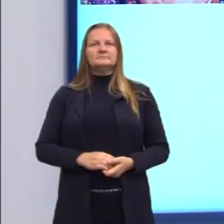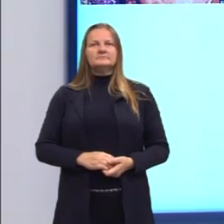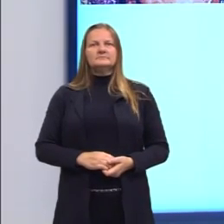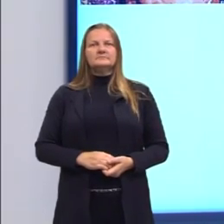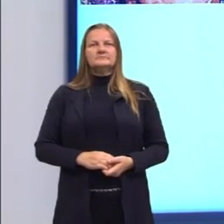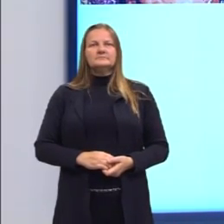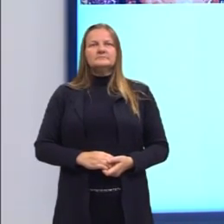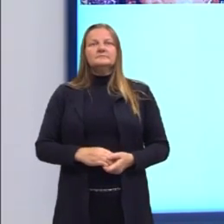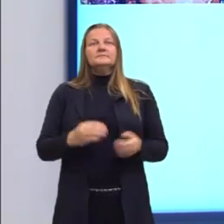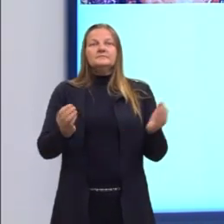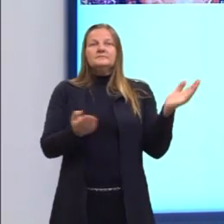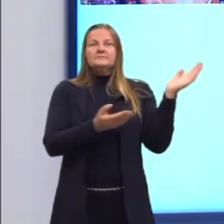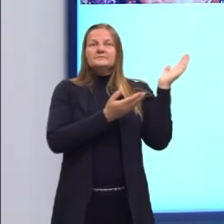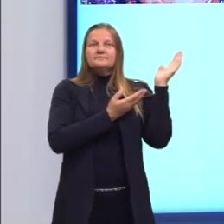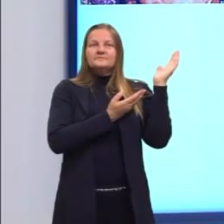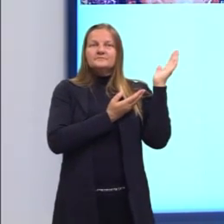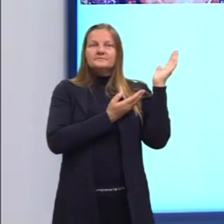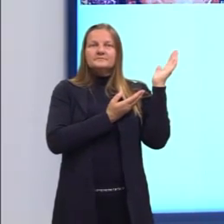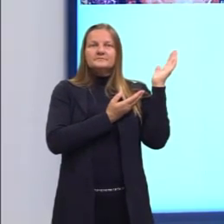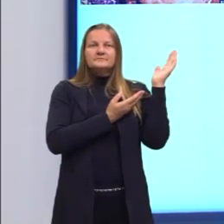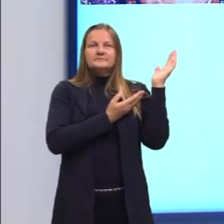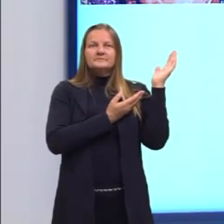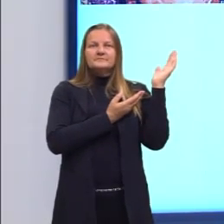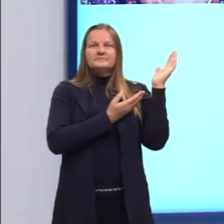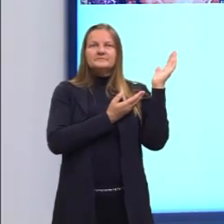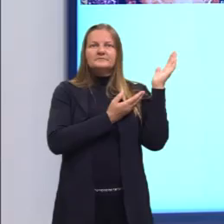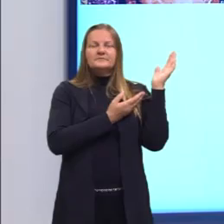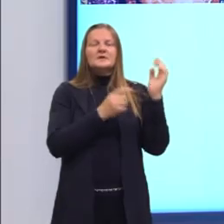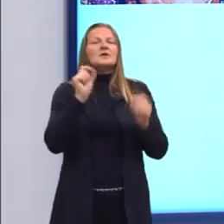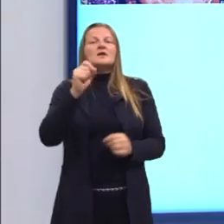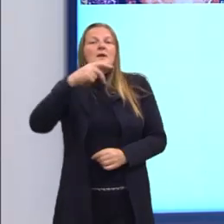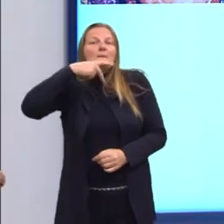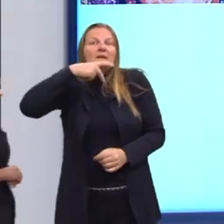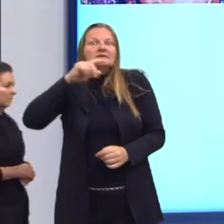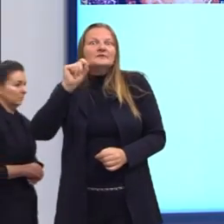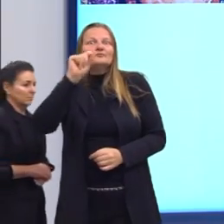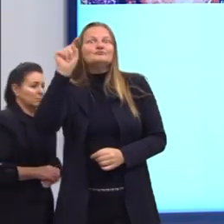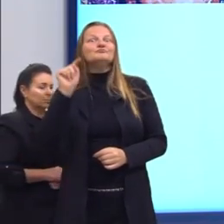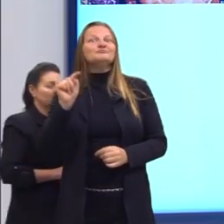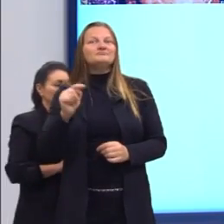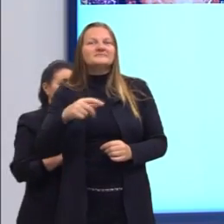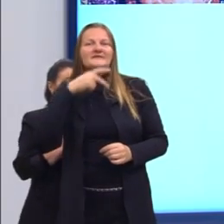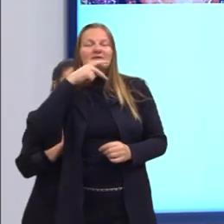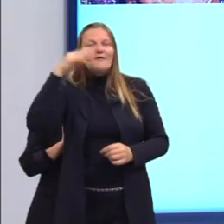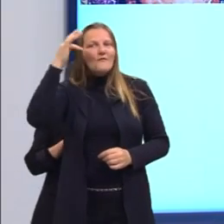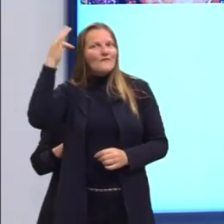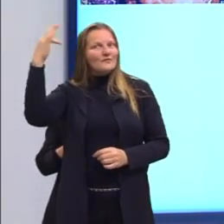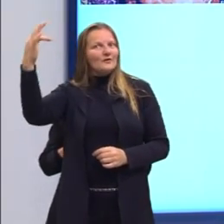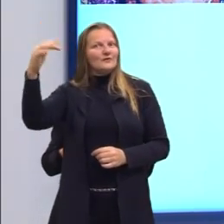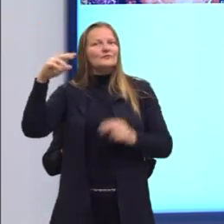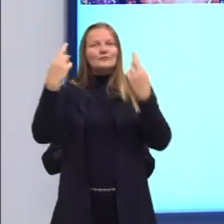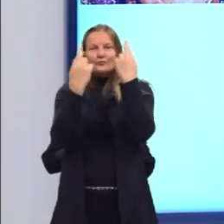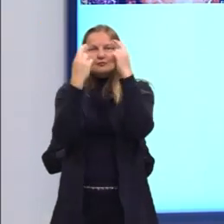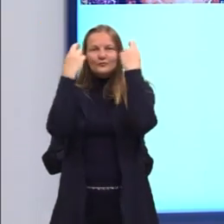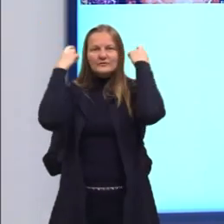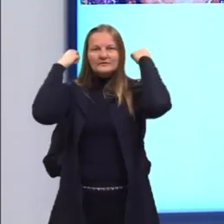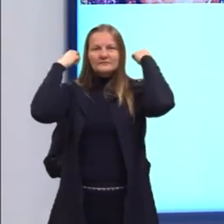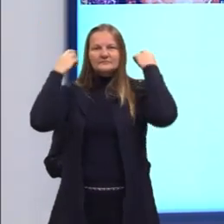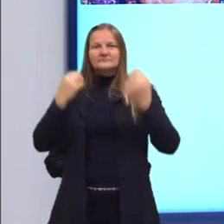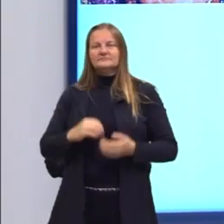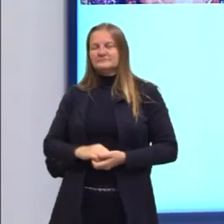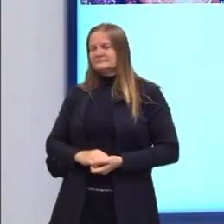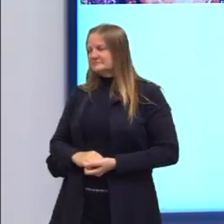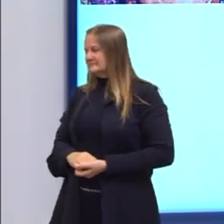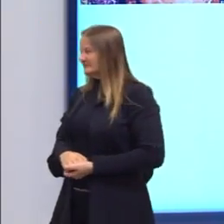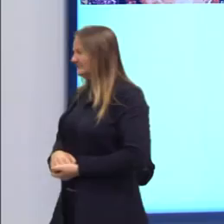Aqui eu trouxe para vocês brevemente quem foi Platão. Ele foi, então, um filósofo grego que deu grandes